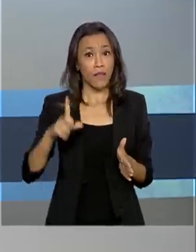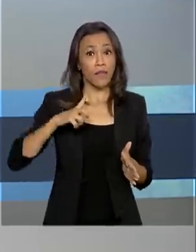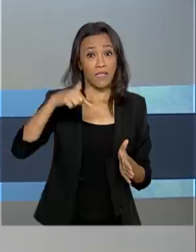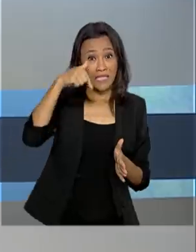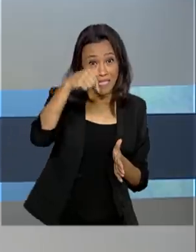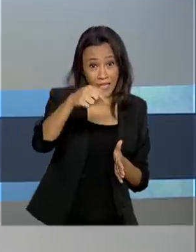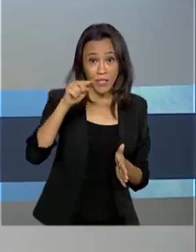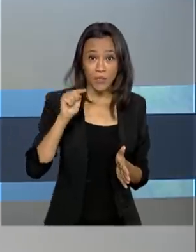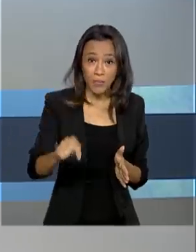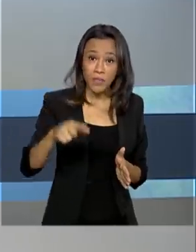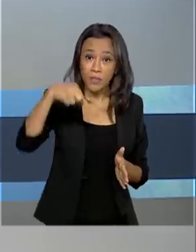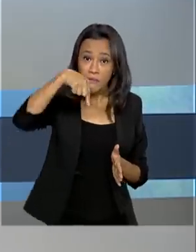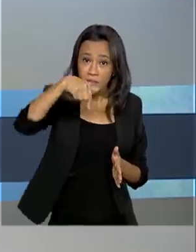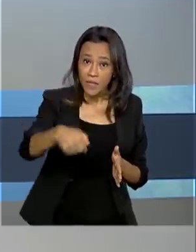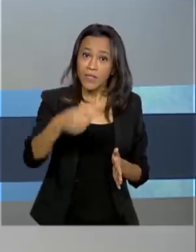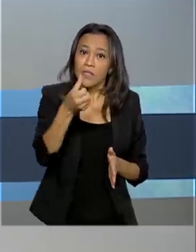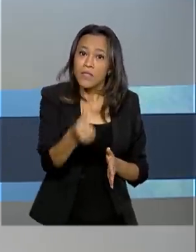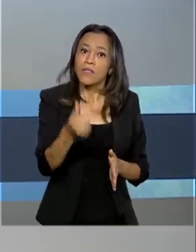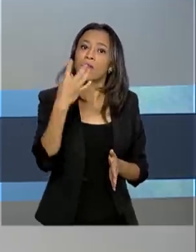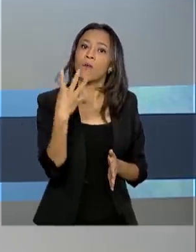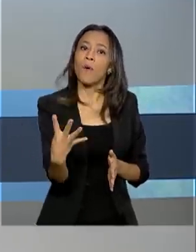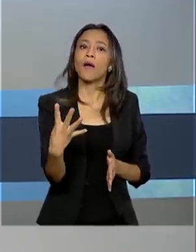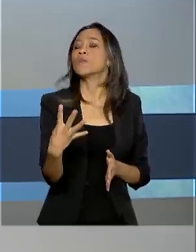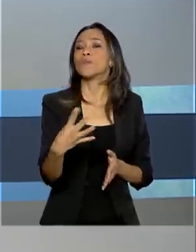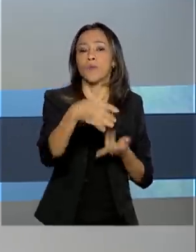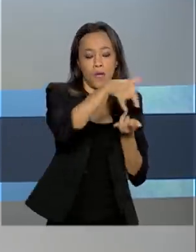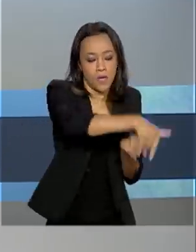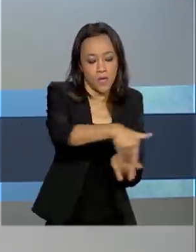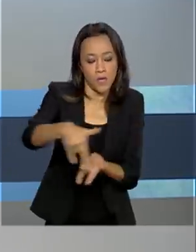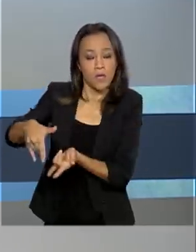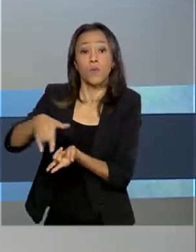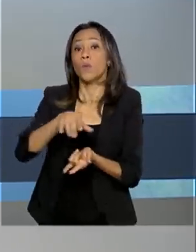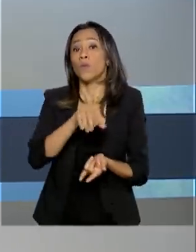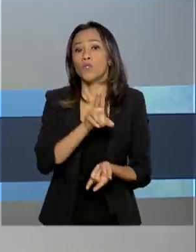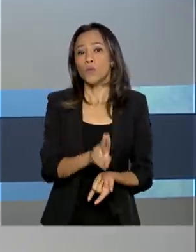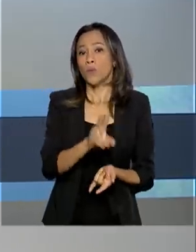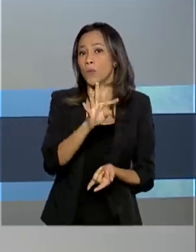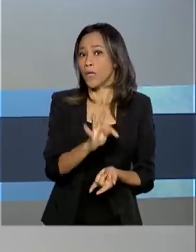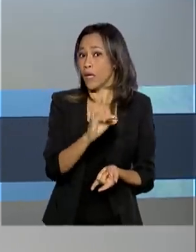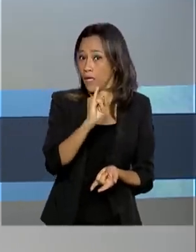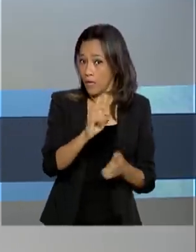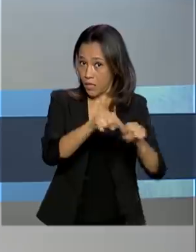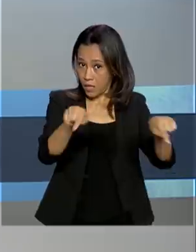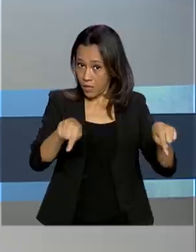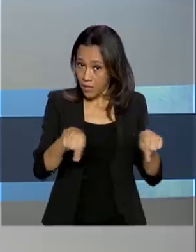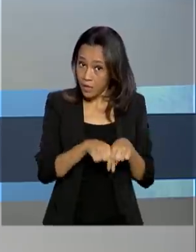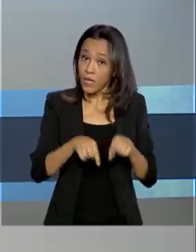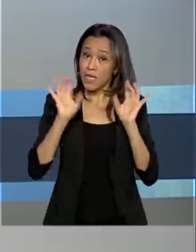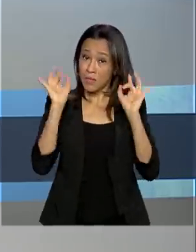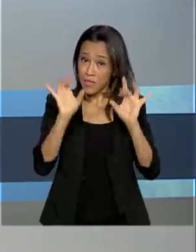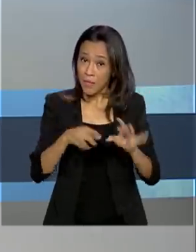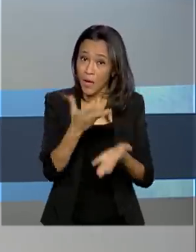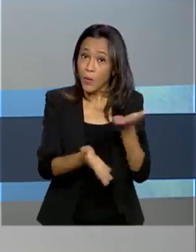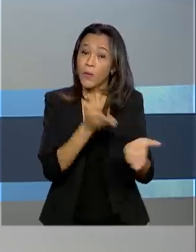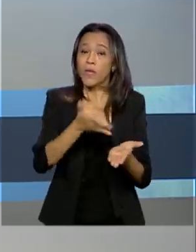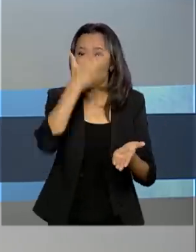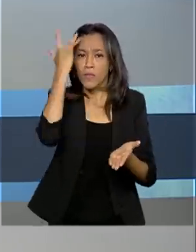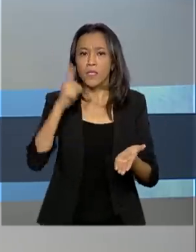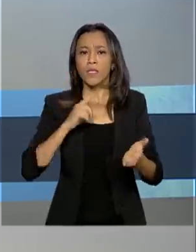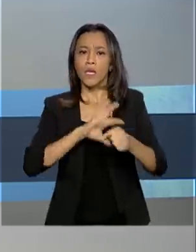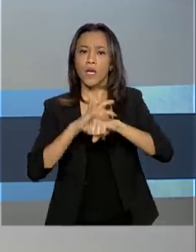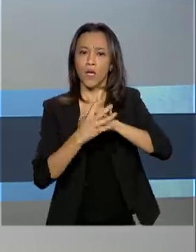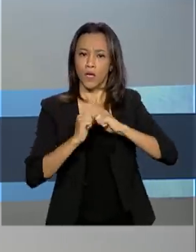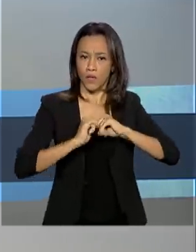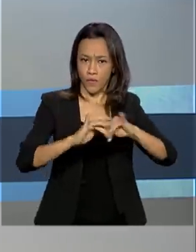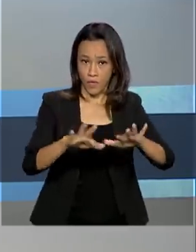.764 leitos de UTI exclusivos para pacientes com coronavírus. Um investimento por parte do